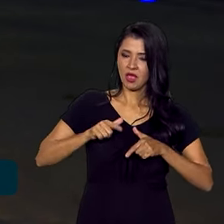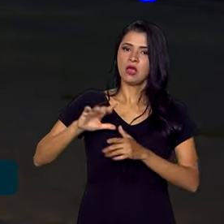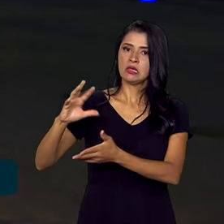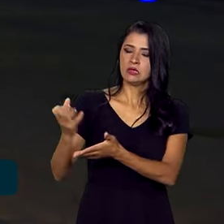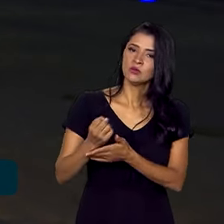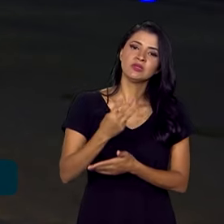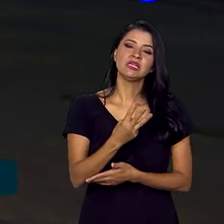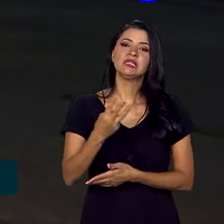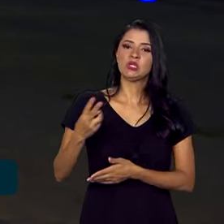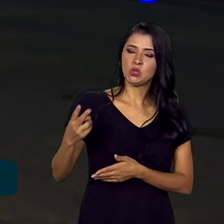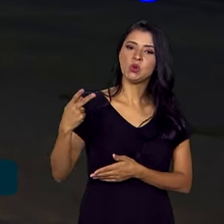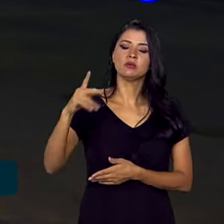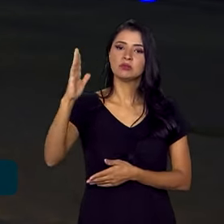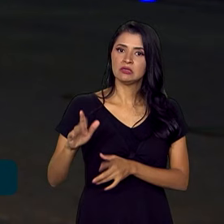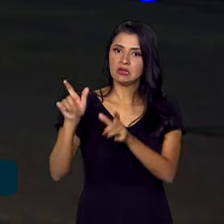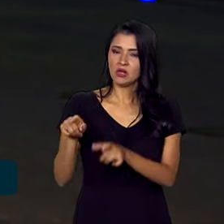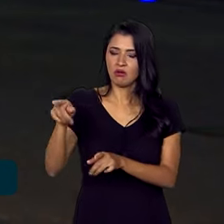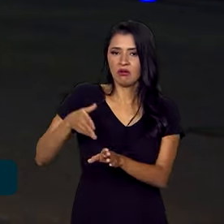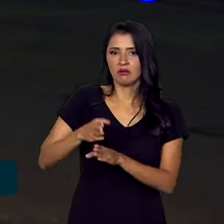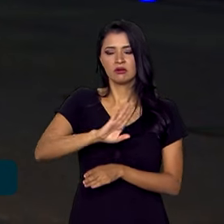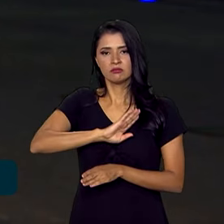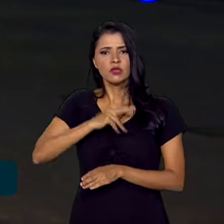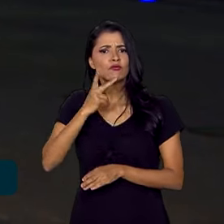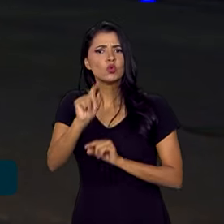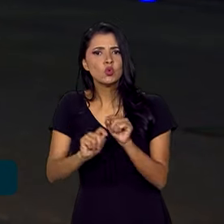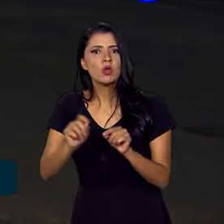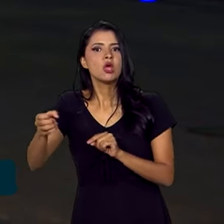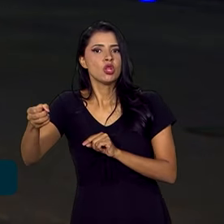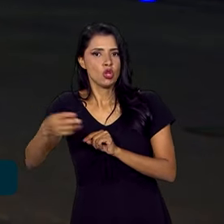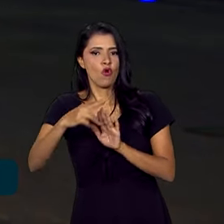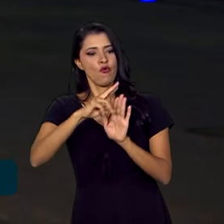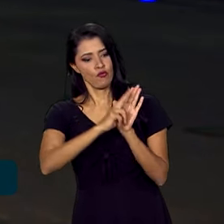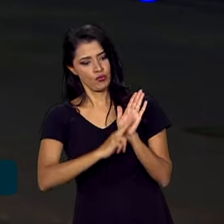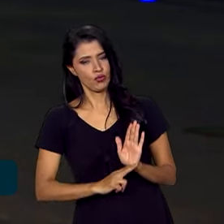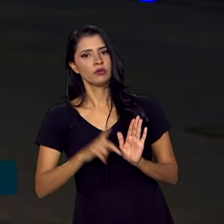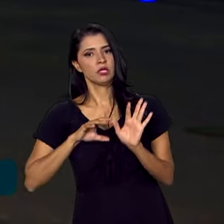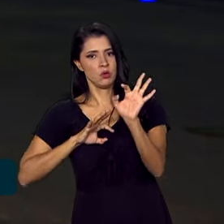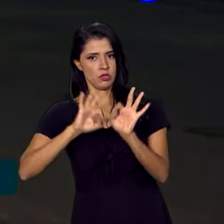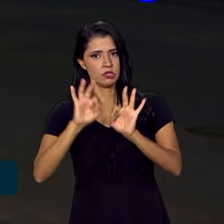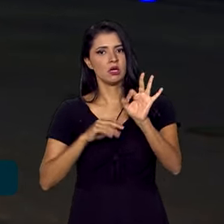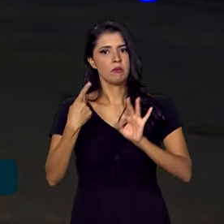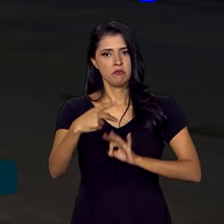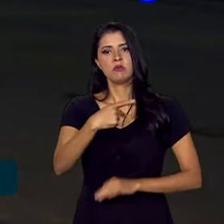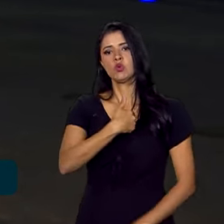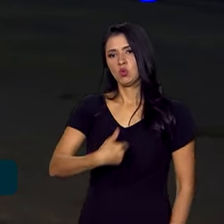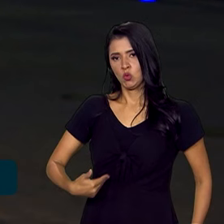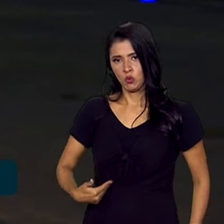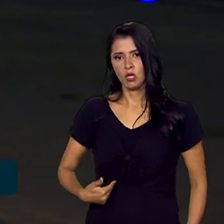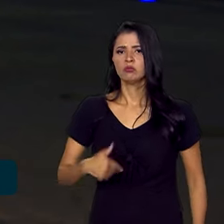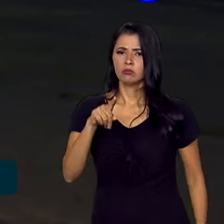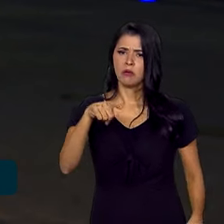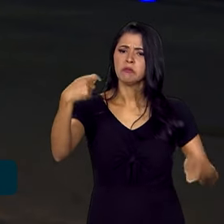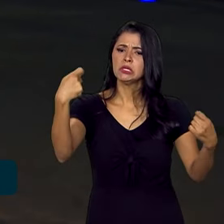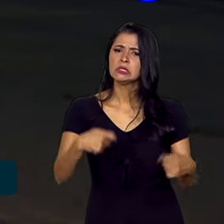32 brasileiros que estavam em Gaza e adiantou que uma nova lista está sendo preparada pelo governo brasileiro e que